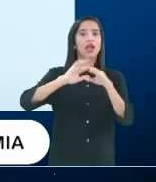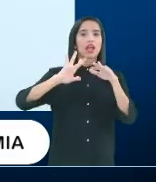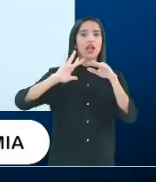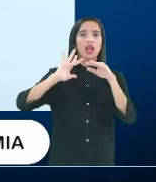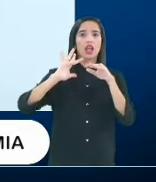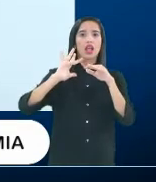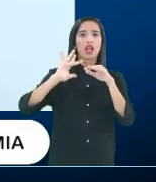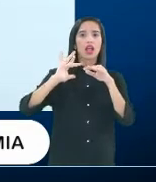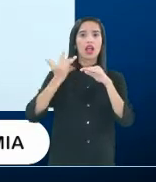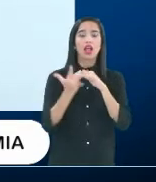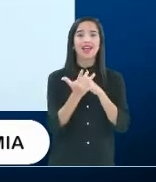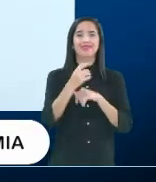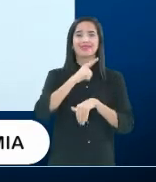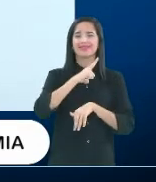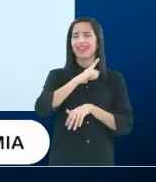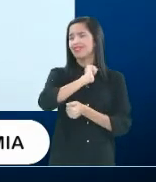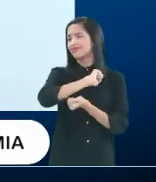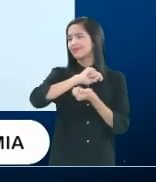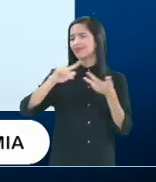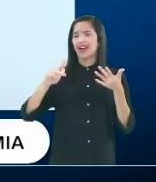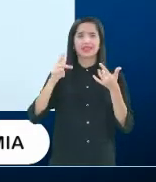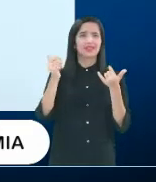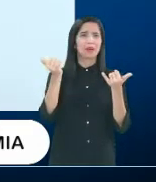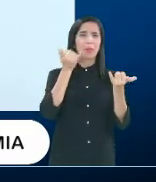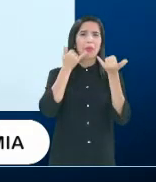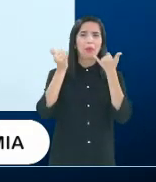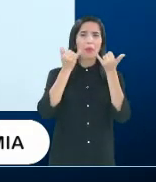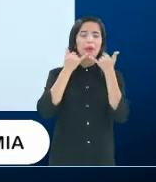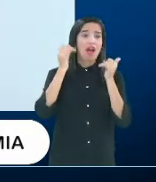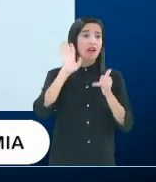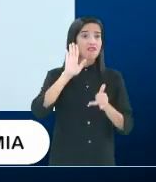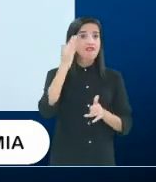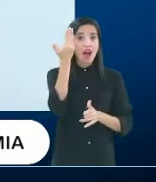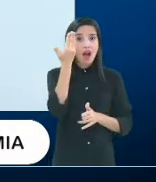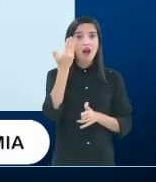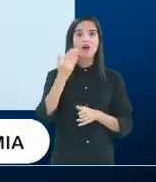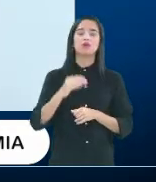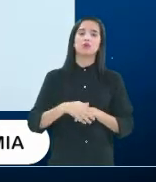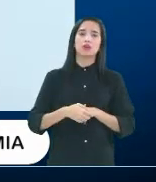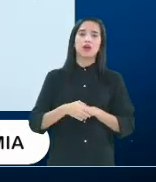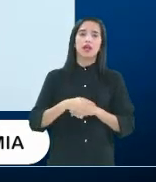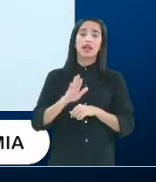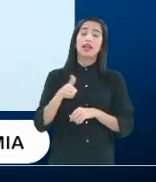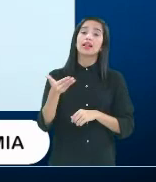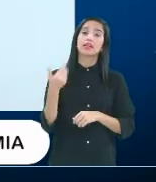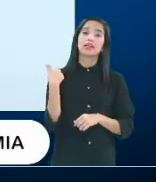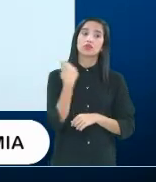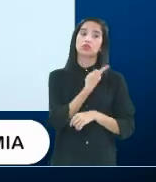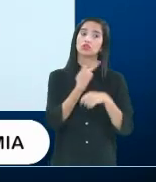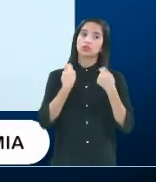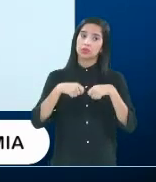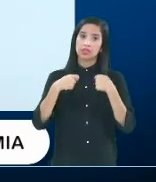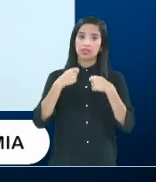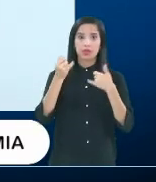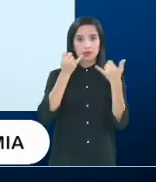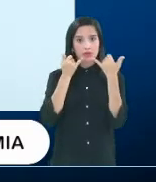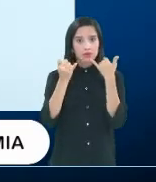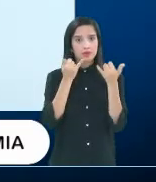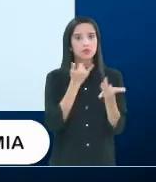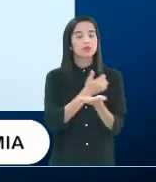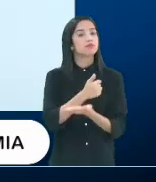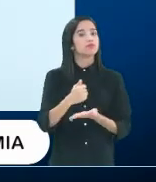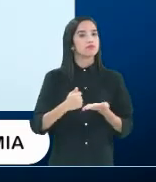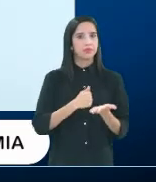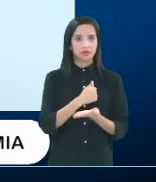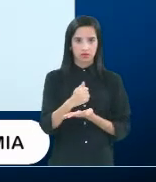muito boato, né, notícias falsas, então, é, é você, estar minimamente, é,